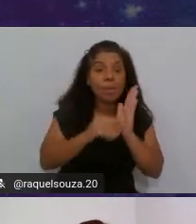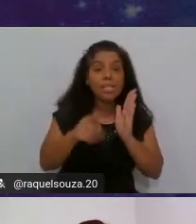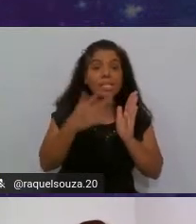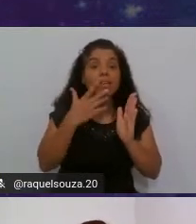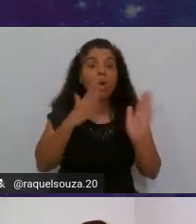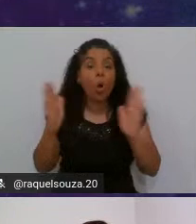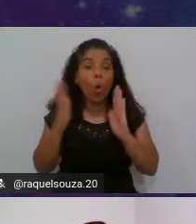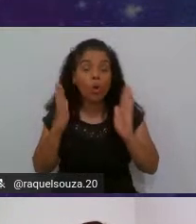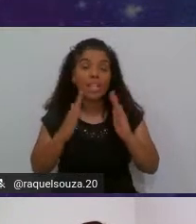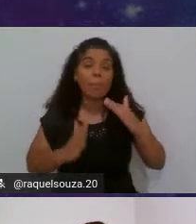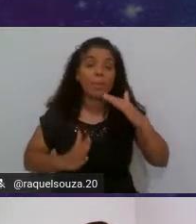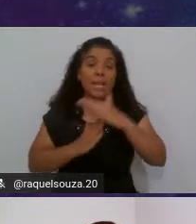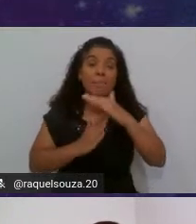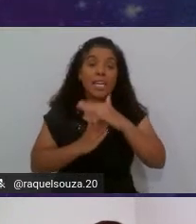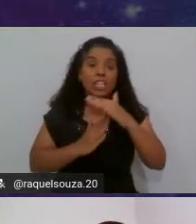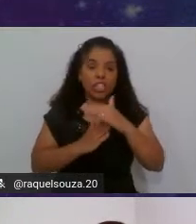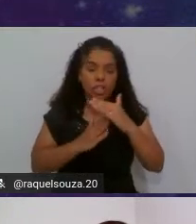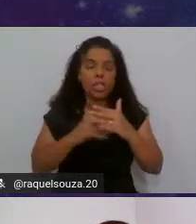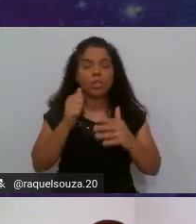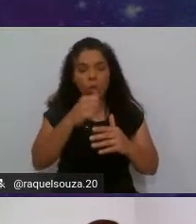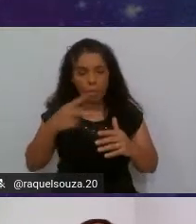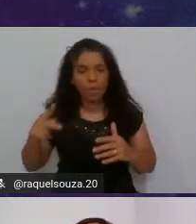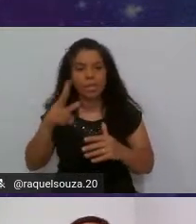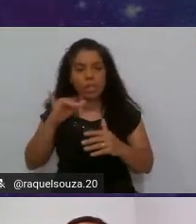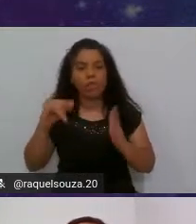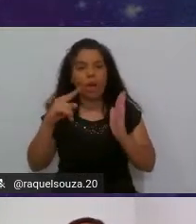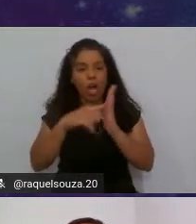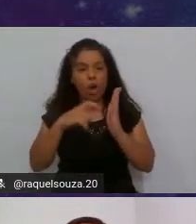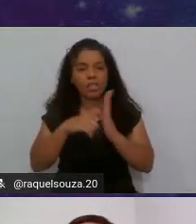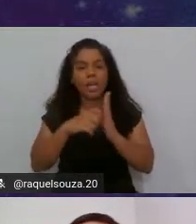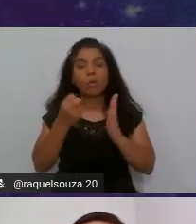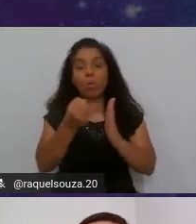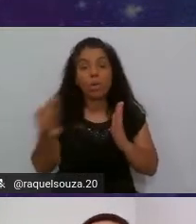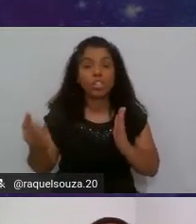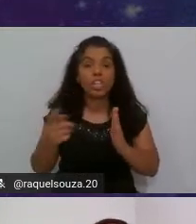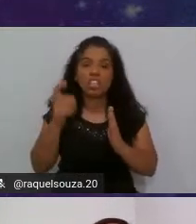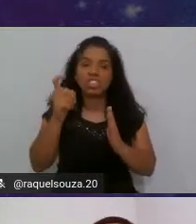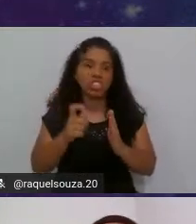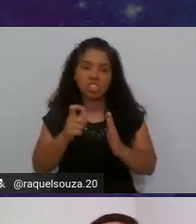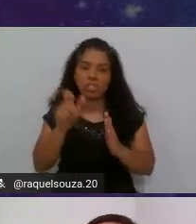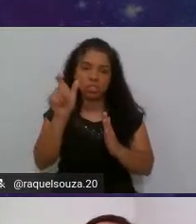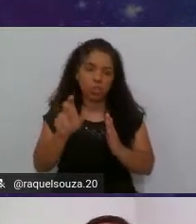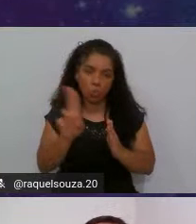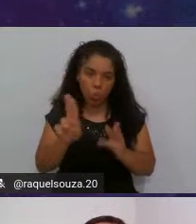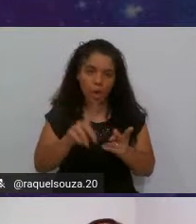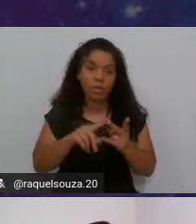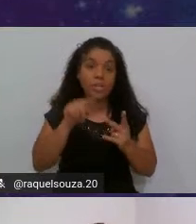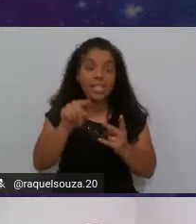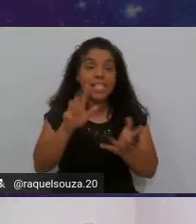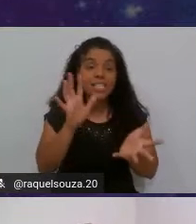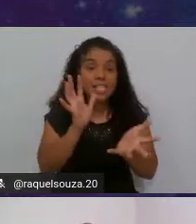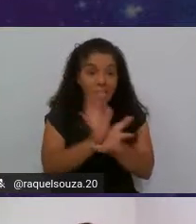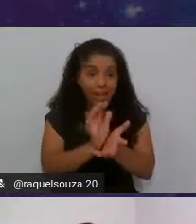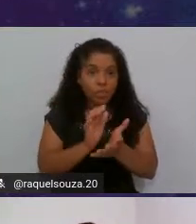tempo limite em que uma aplicação ela vai rodar com a quantidade x de usuários beleza nesse caso